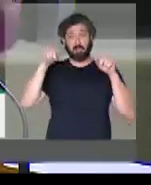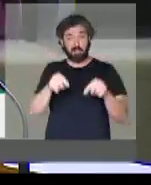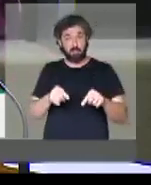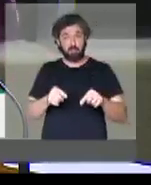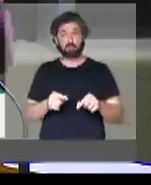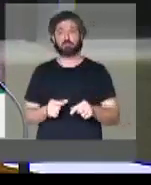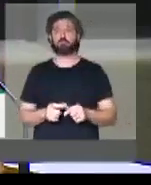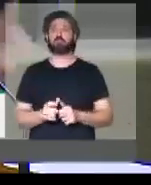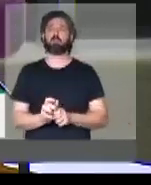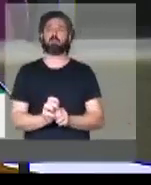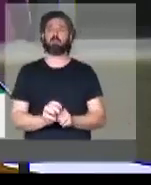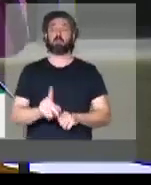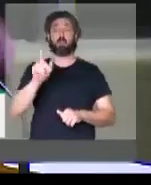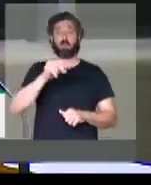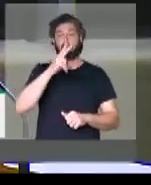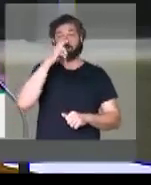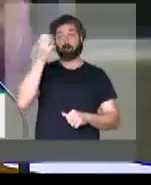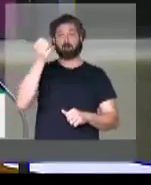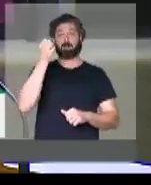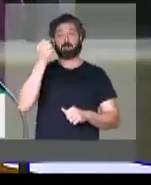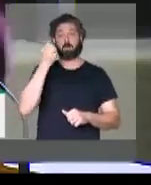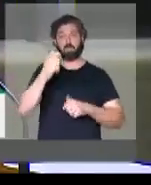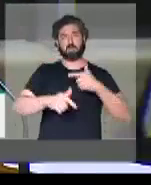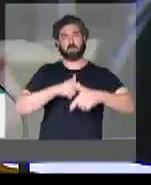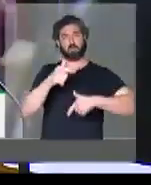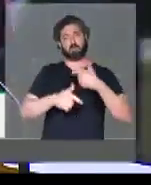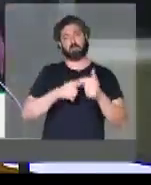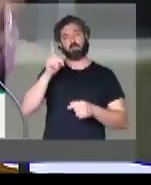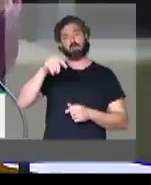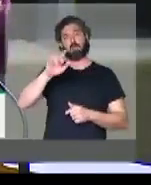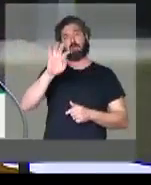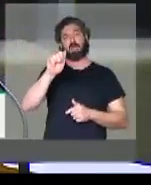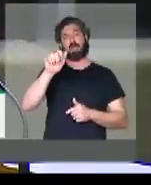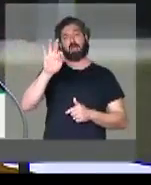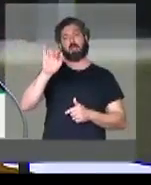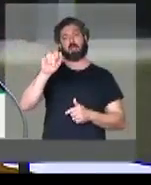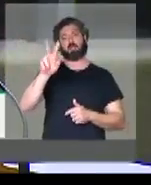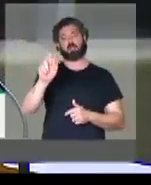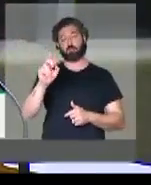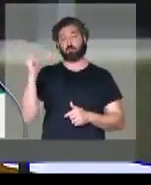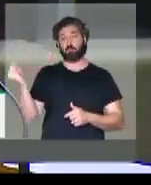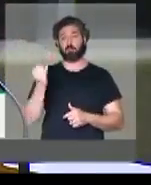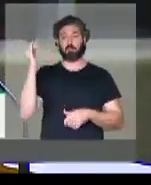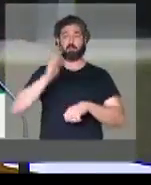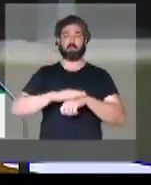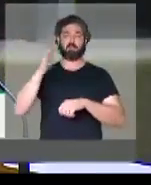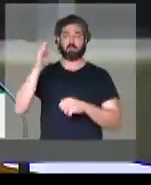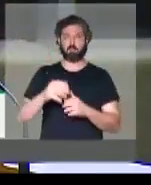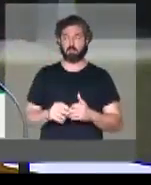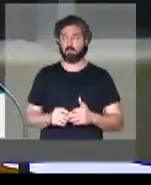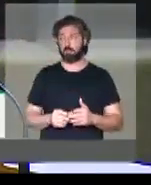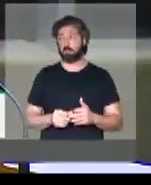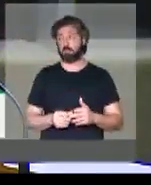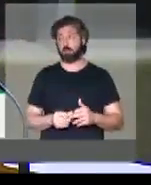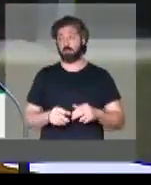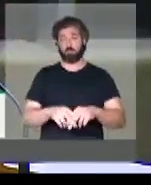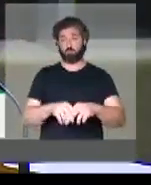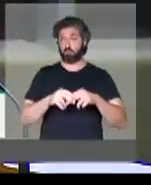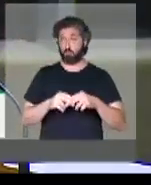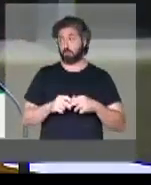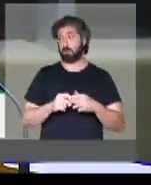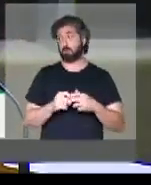ativos, a força do trabalho é um ativo fundamental. E é por isso, senhor presidente,